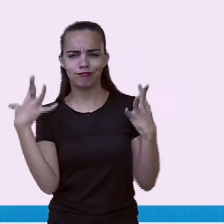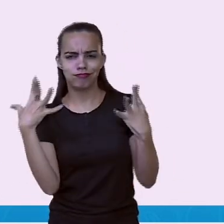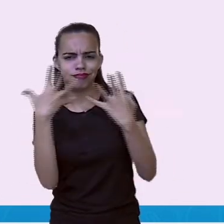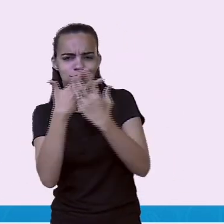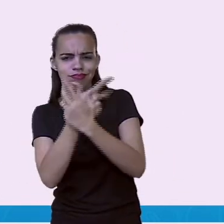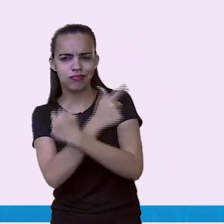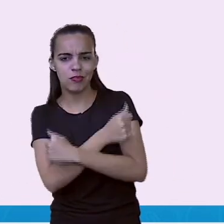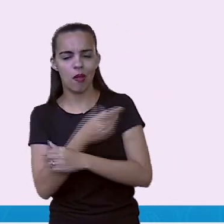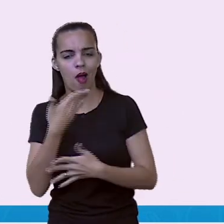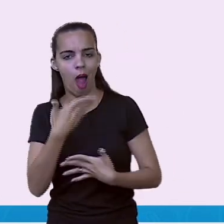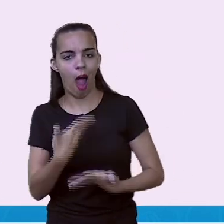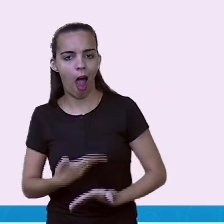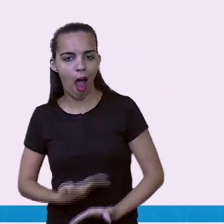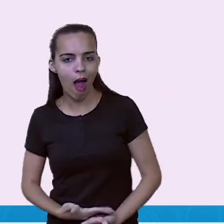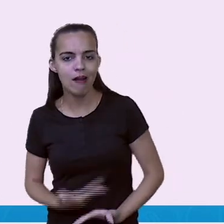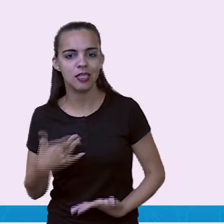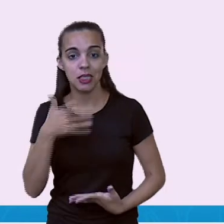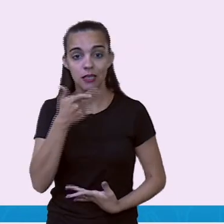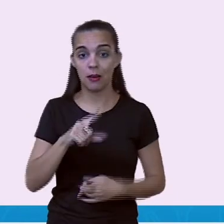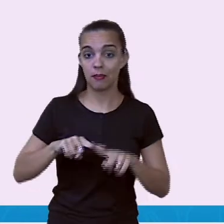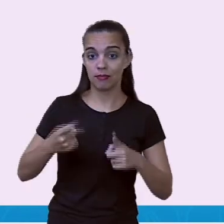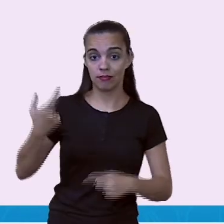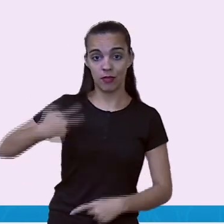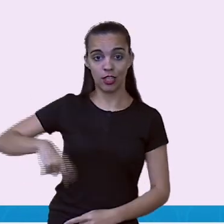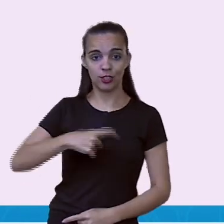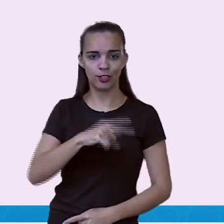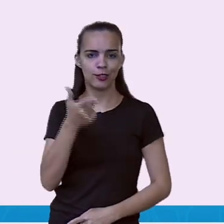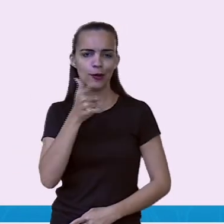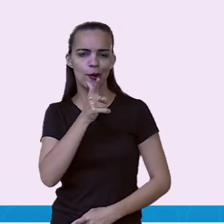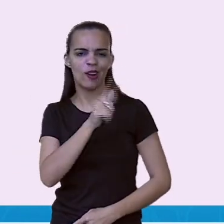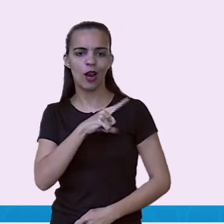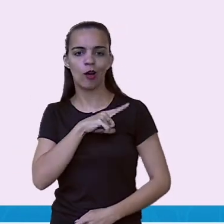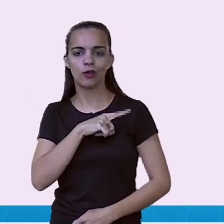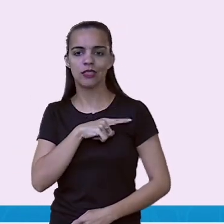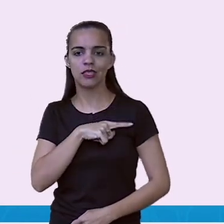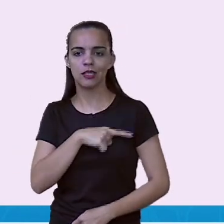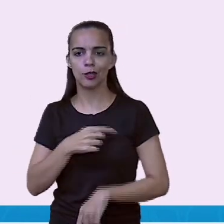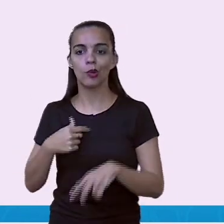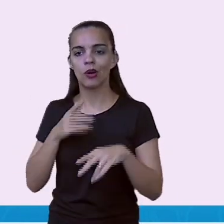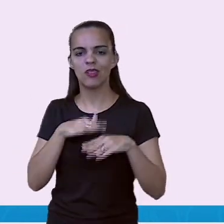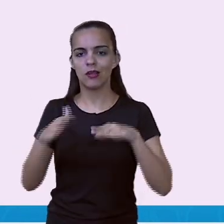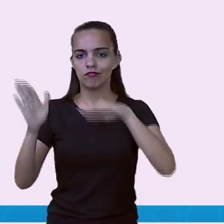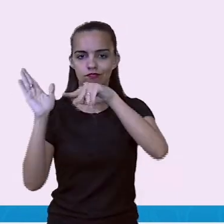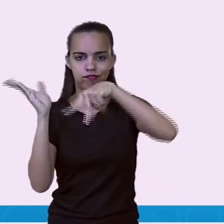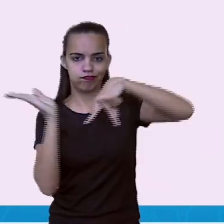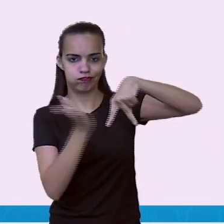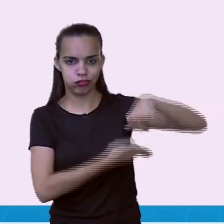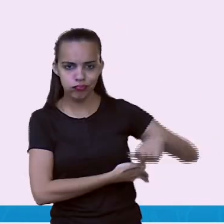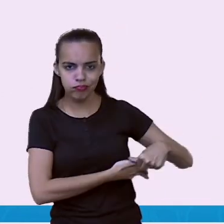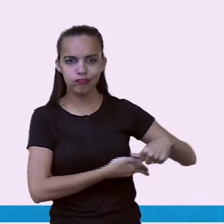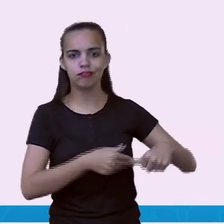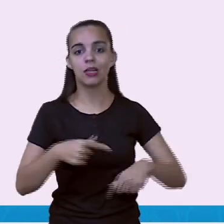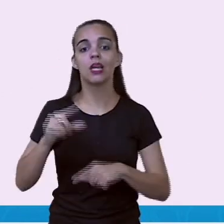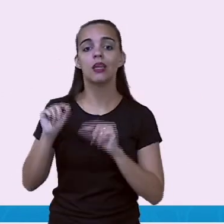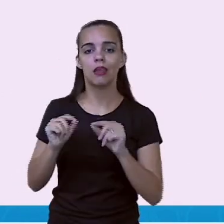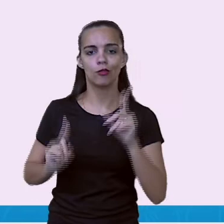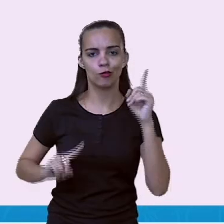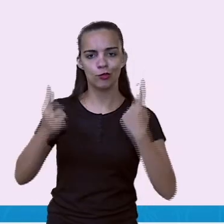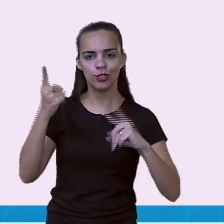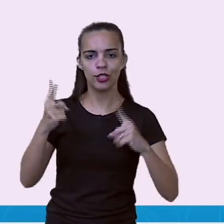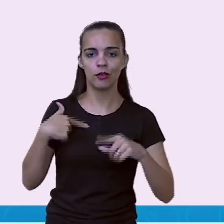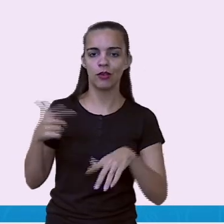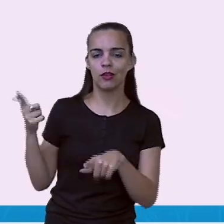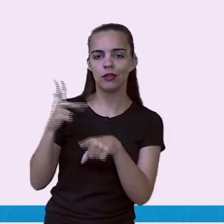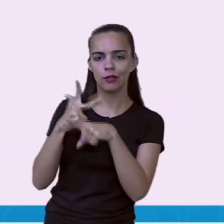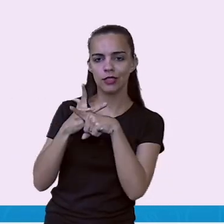derrotar o Chile, vencendo por 2x1, mas ficou no terceiro lugar. 2019, o título ficou